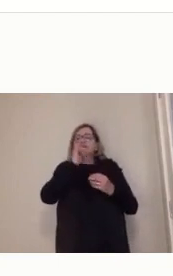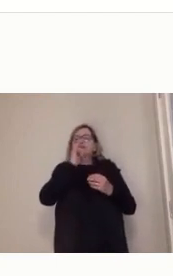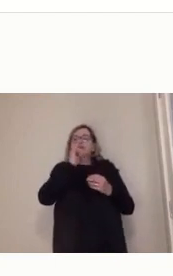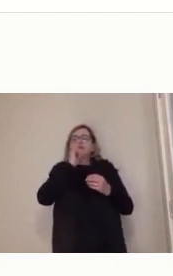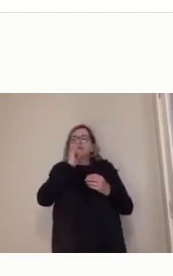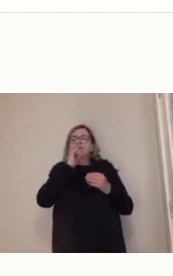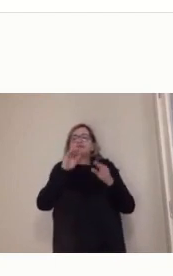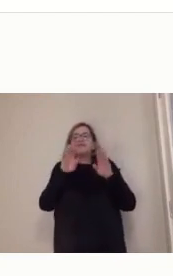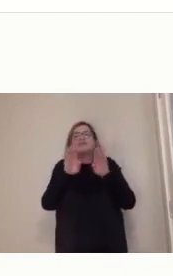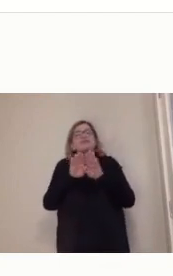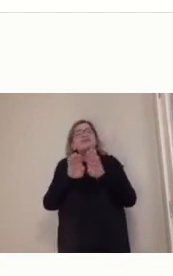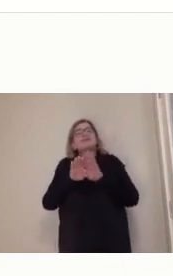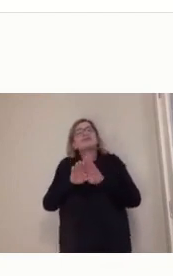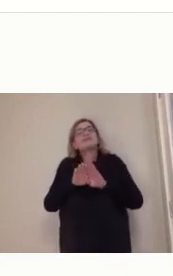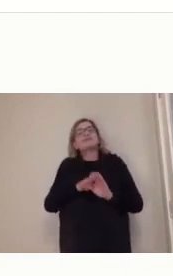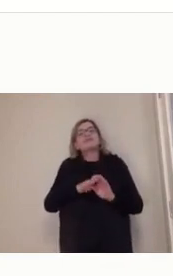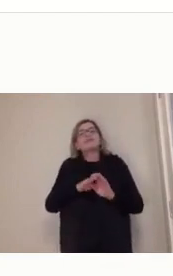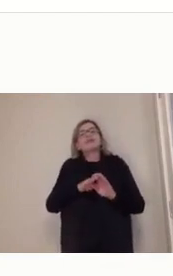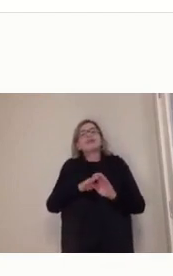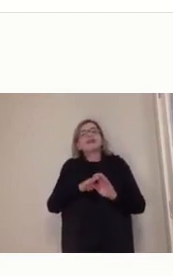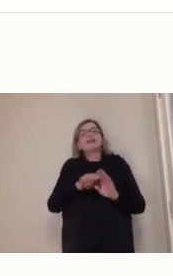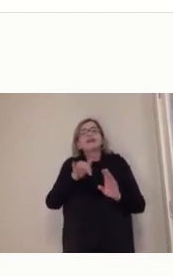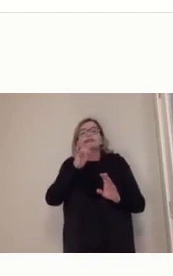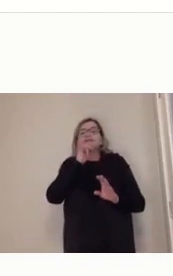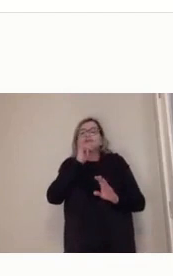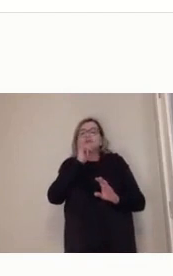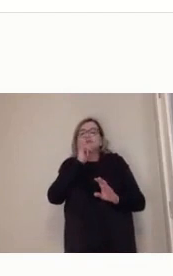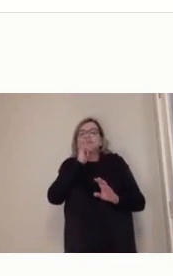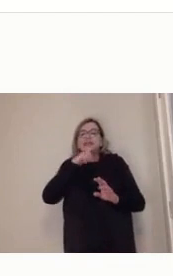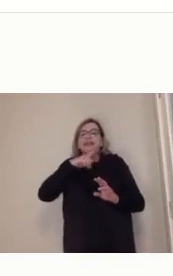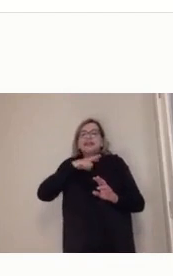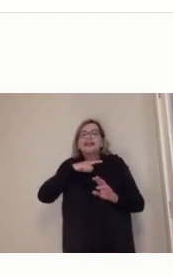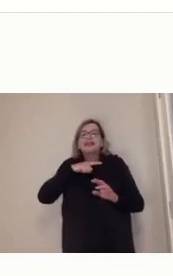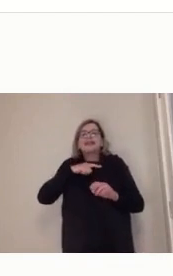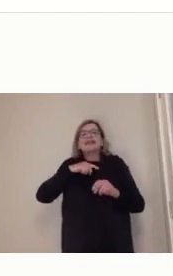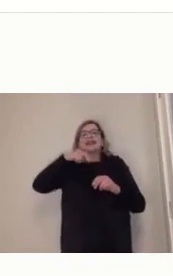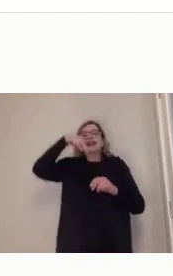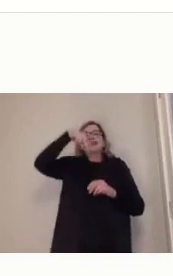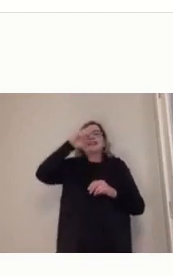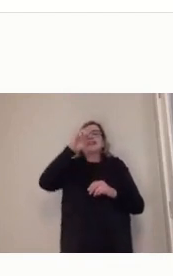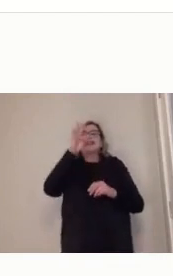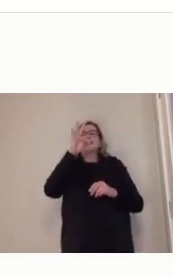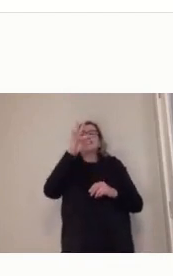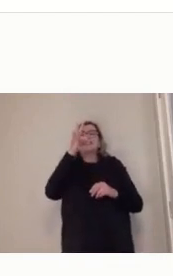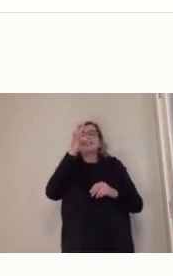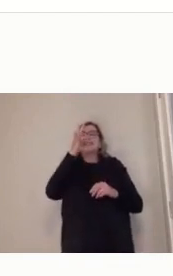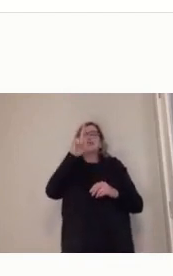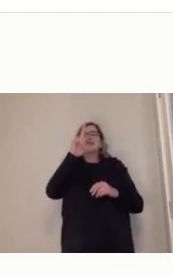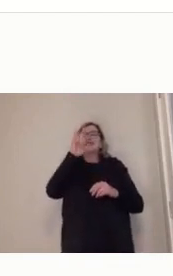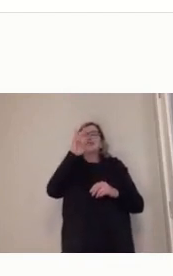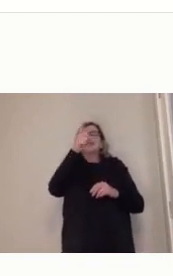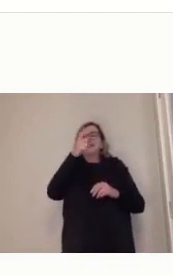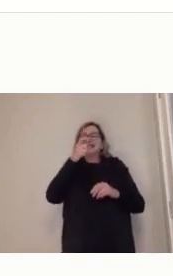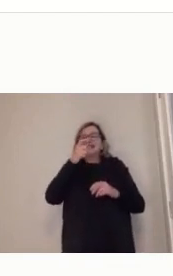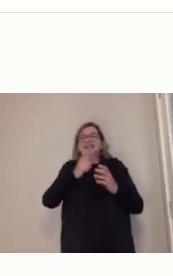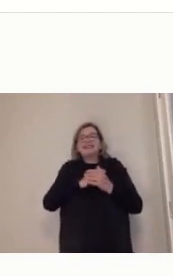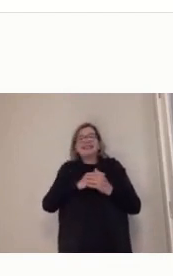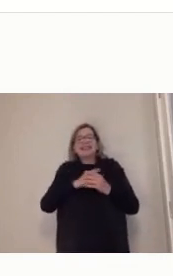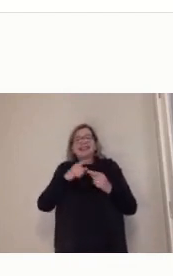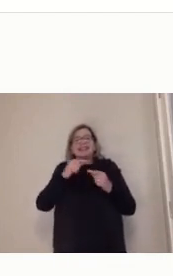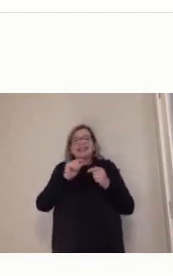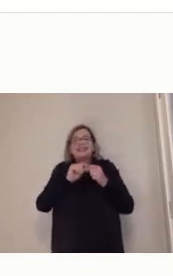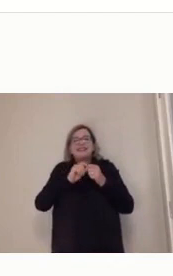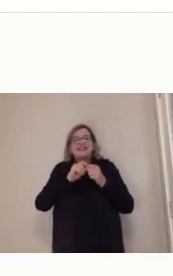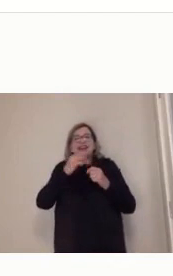interage ali, você consegue comentar vídeos na internet, você consegue ver filmes, você tem os filmes que você mais